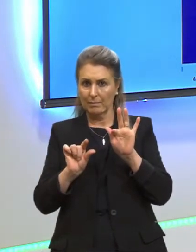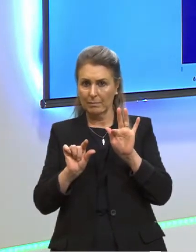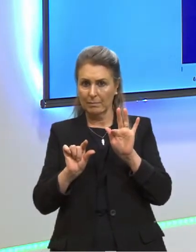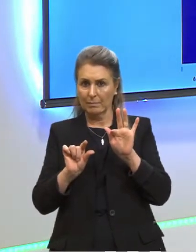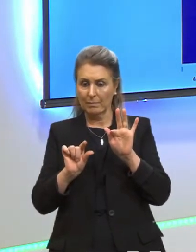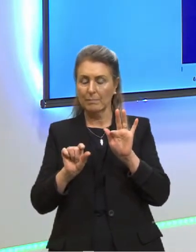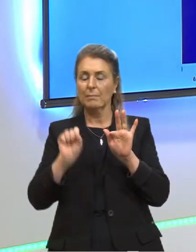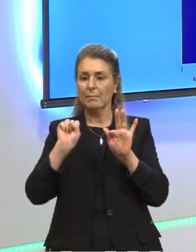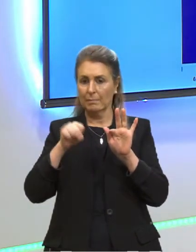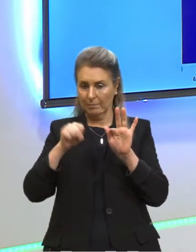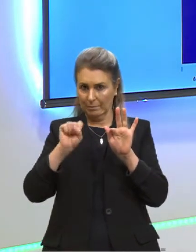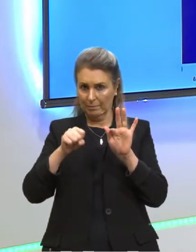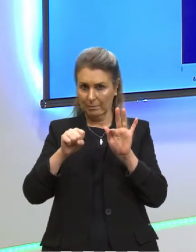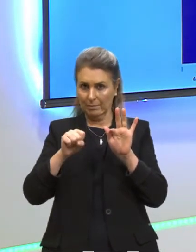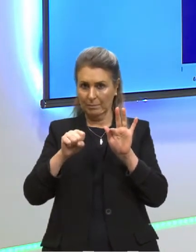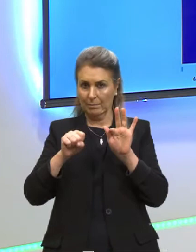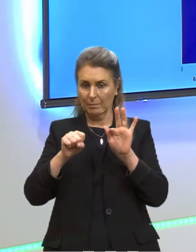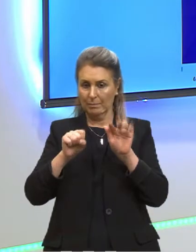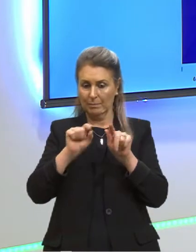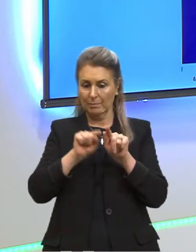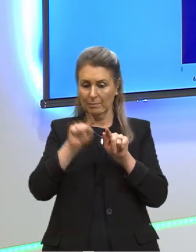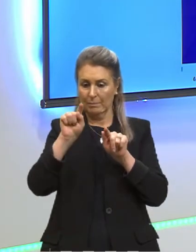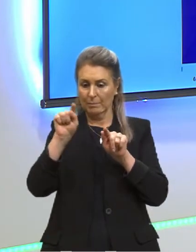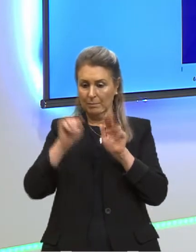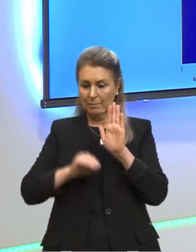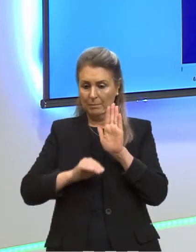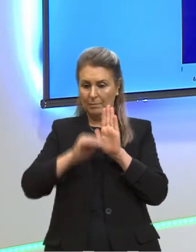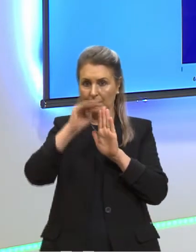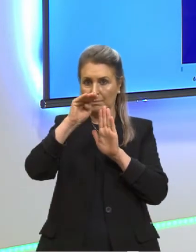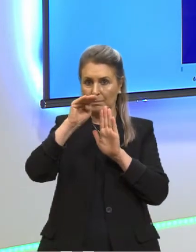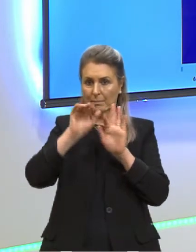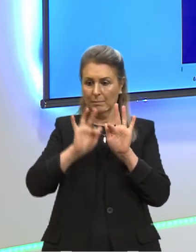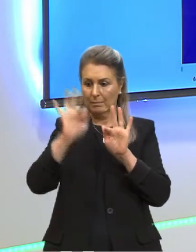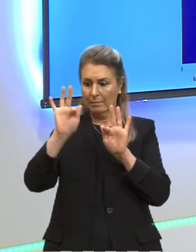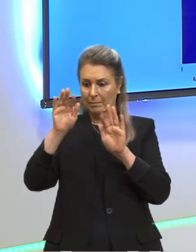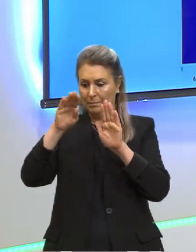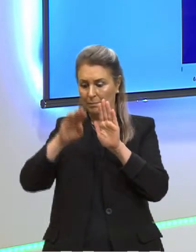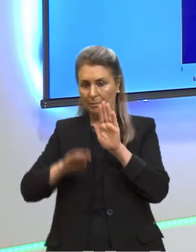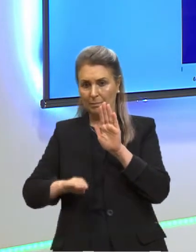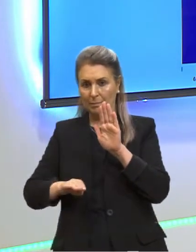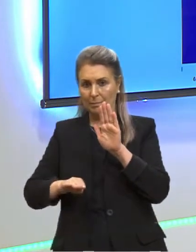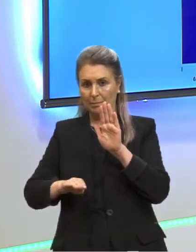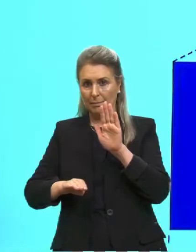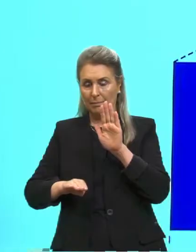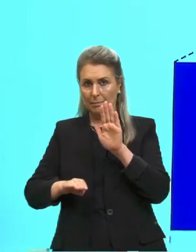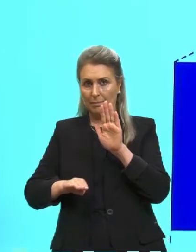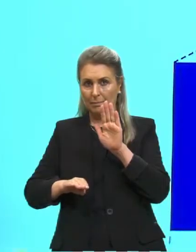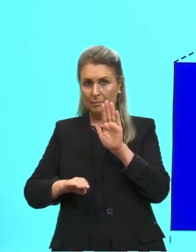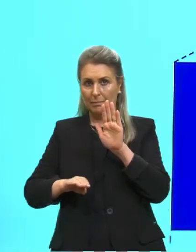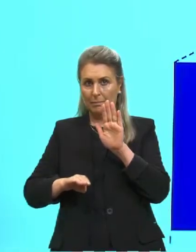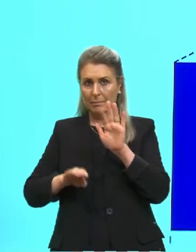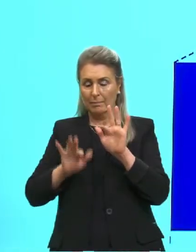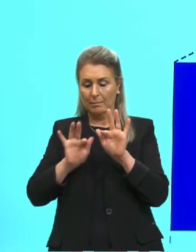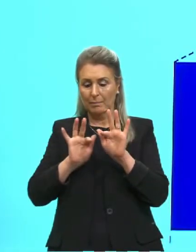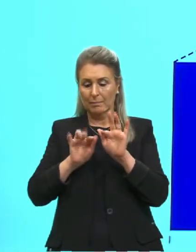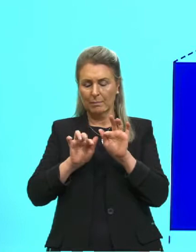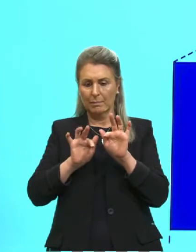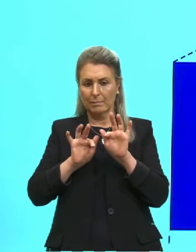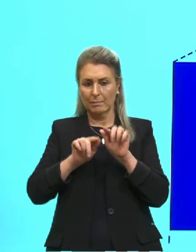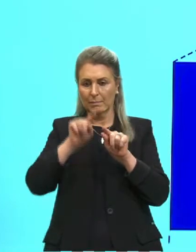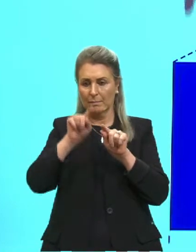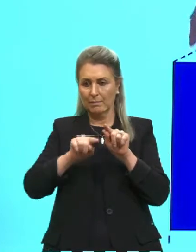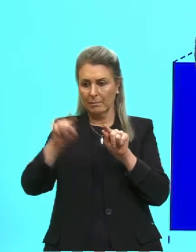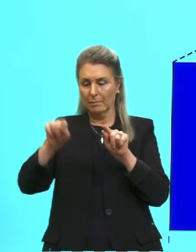Isso mesmo. Se esse comprimento de onda é grande, essa frequência é baixa? Isso. Se esse comprimento de onda é